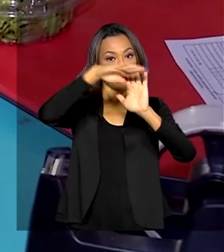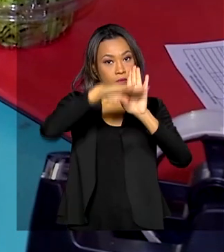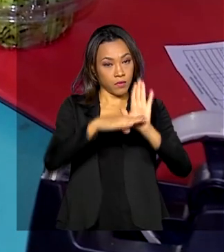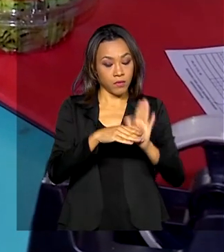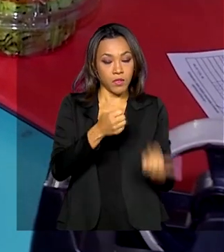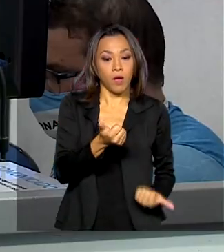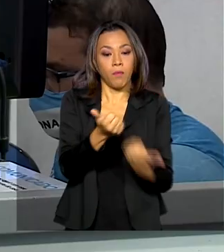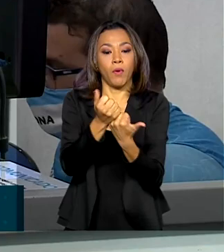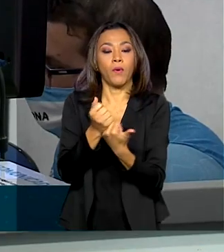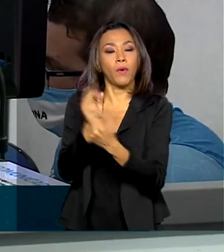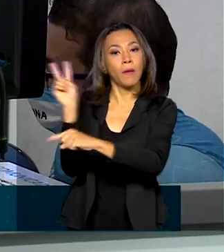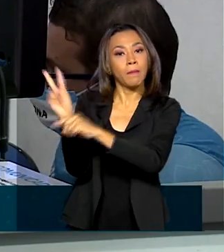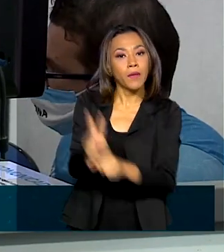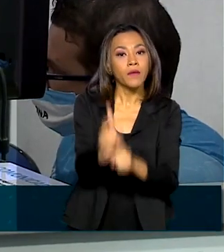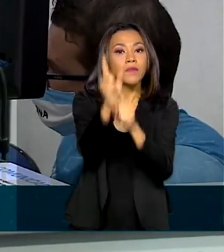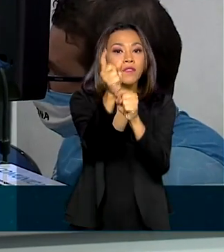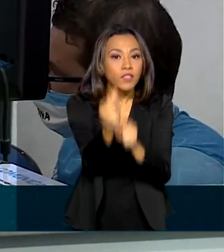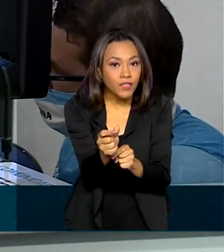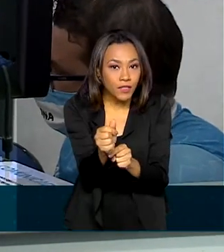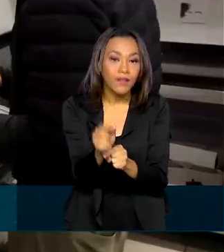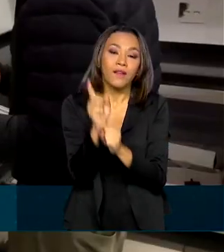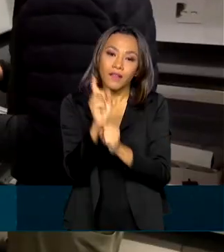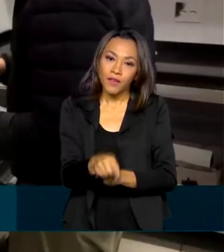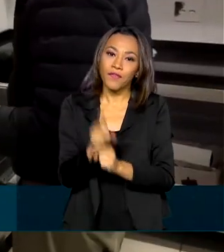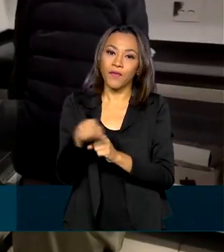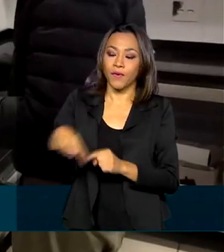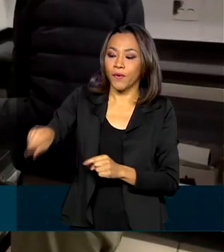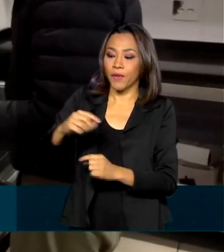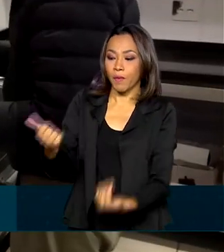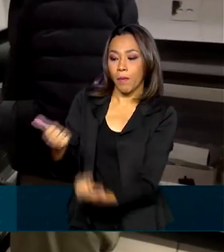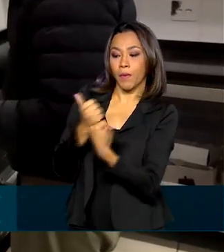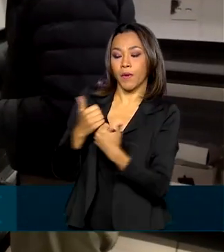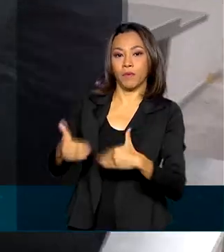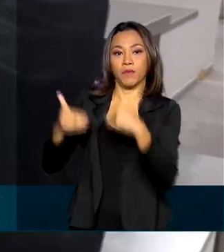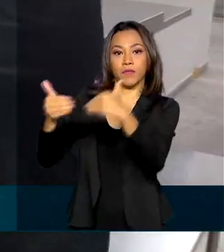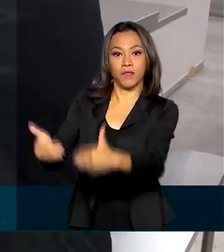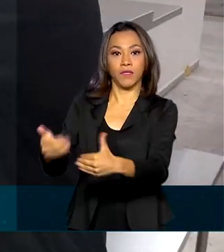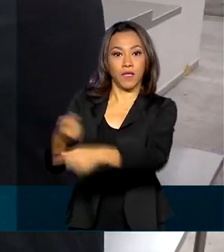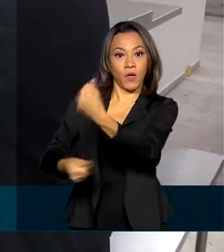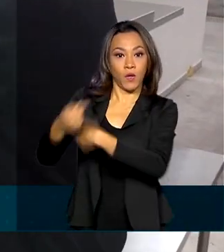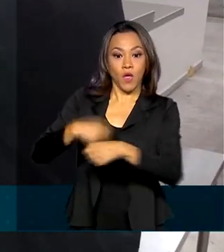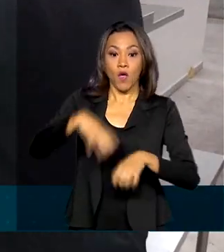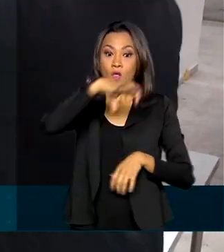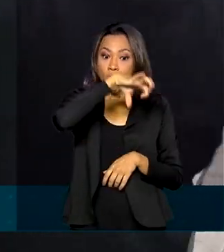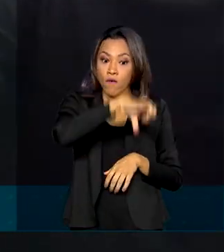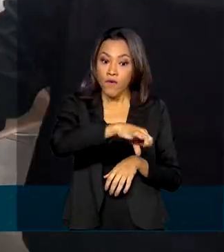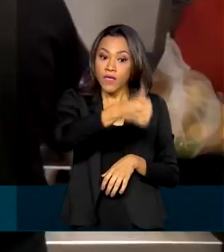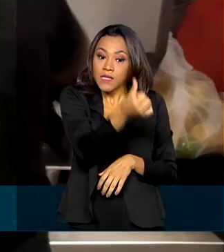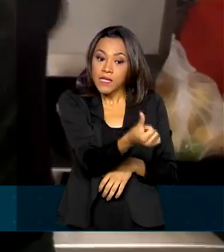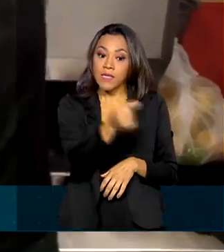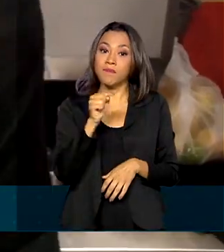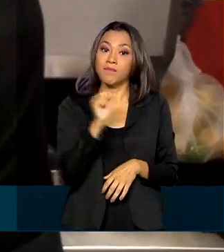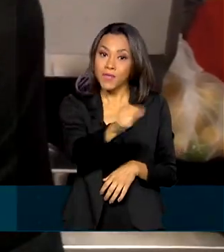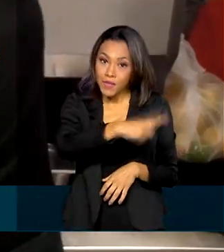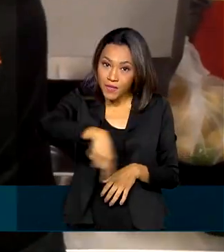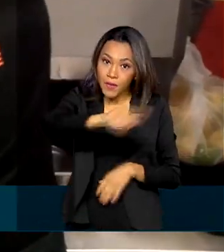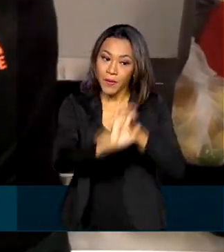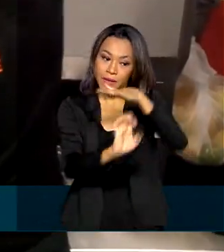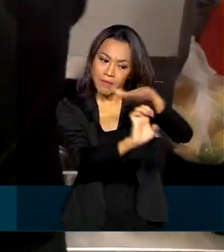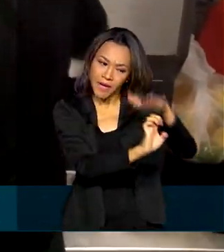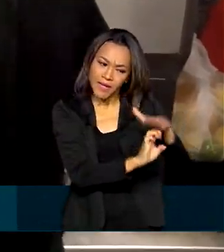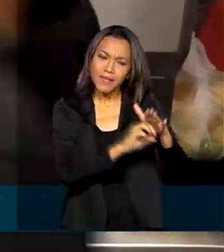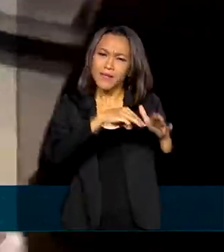Acesso a Crédito lançado em conjunto com o Ministério da Economia, 96 mil pequenas e médias empresas receberam